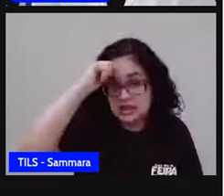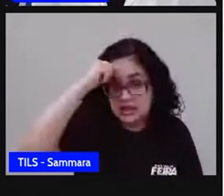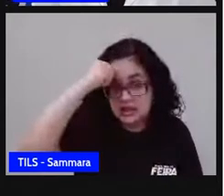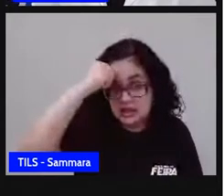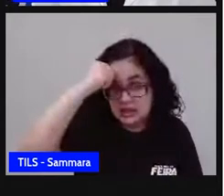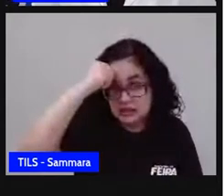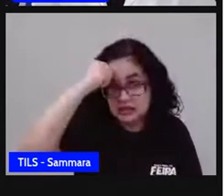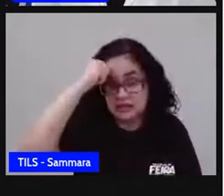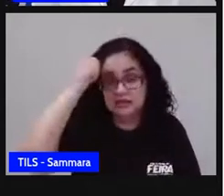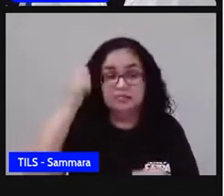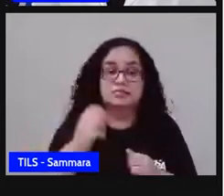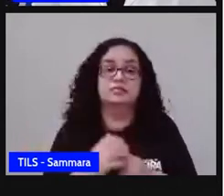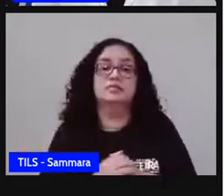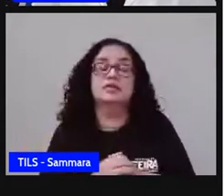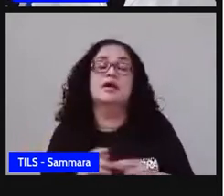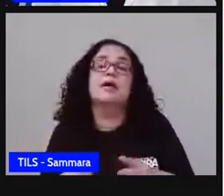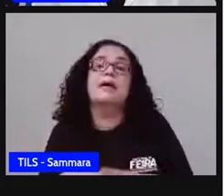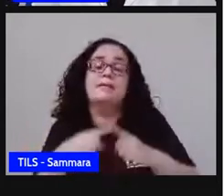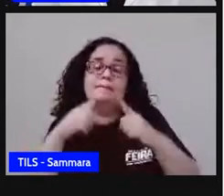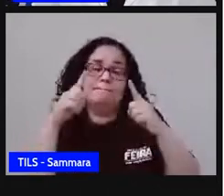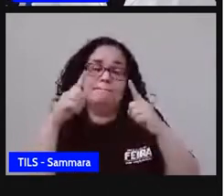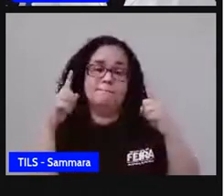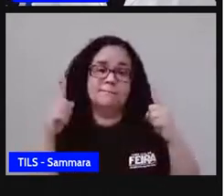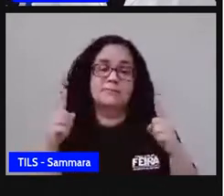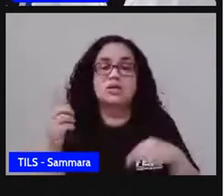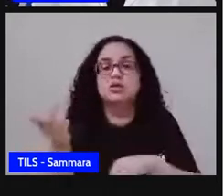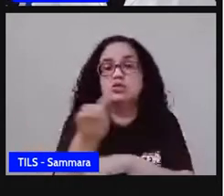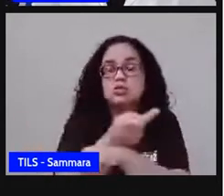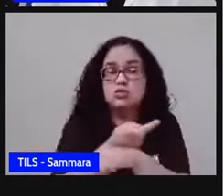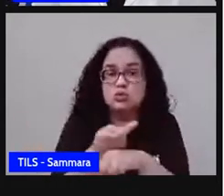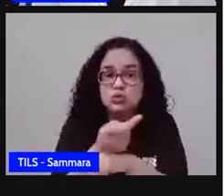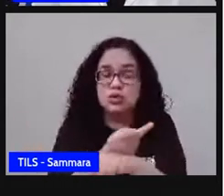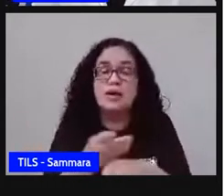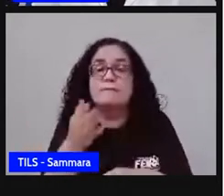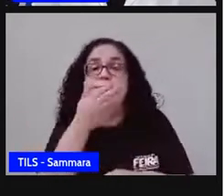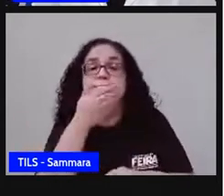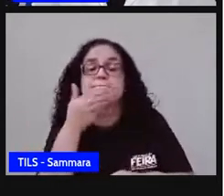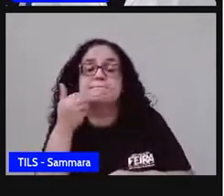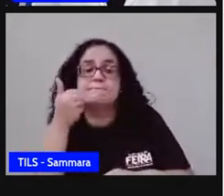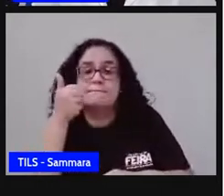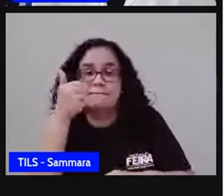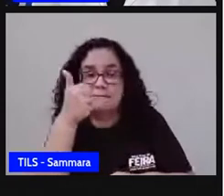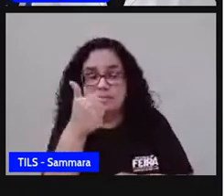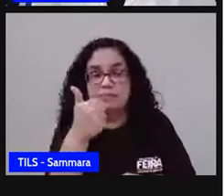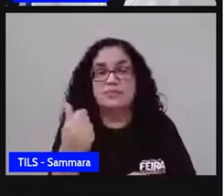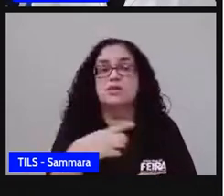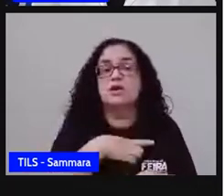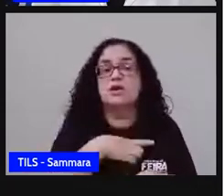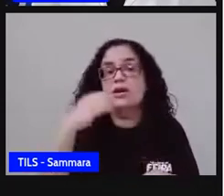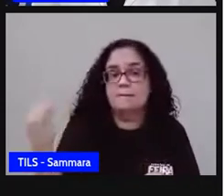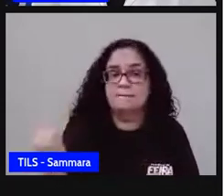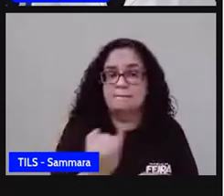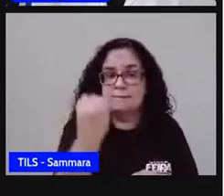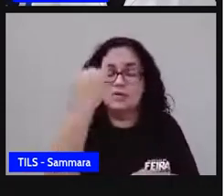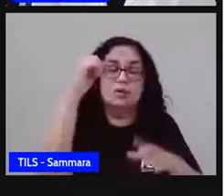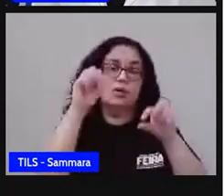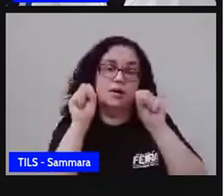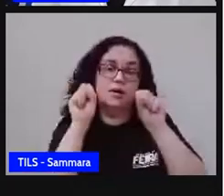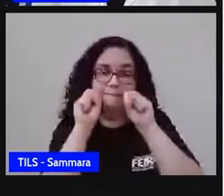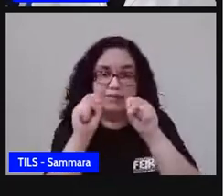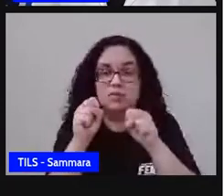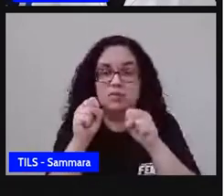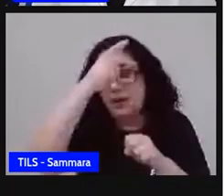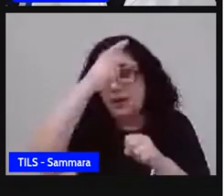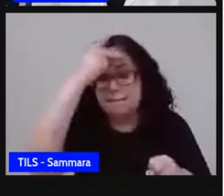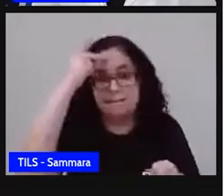situação, mas a capacidade de procurar, melhorar, aprimorar, eu acho que é o mais importante, é que eu posso passar para as